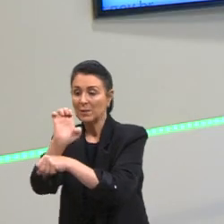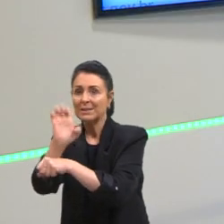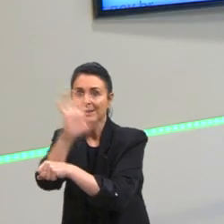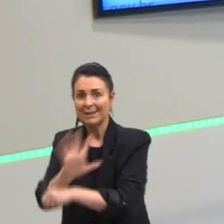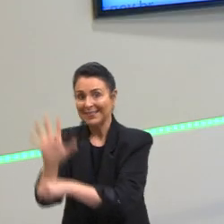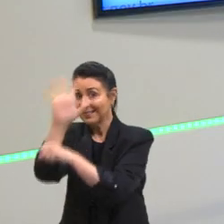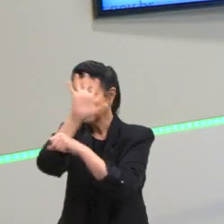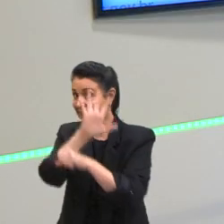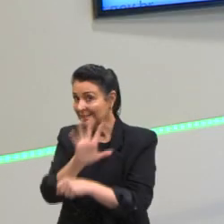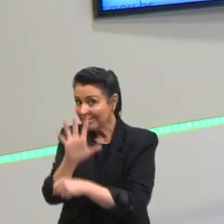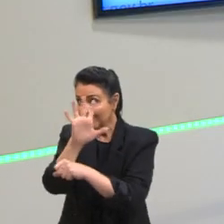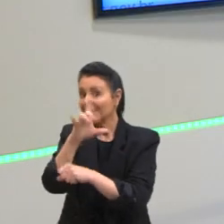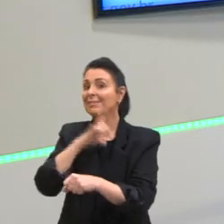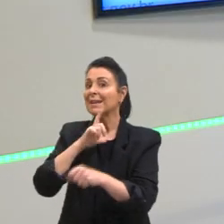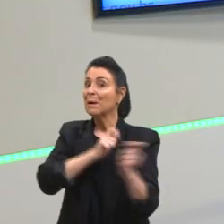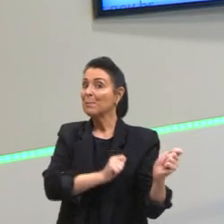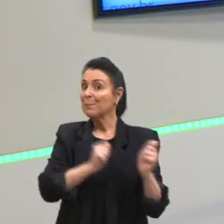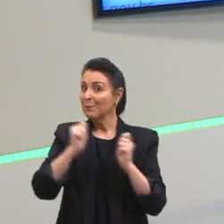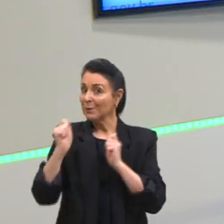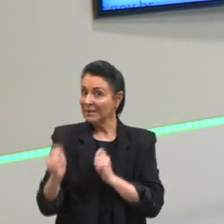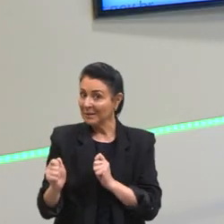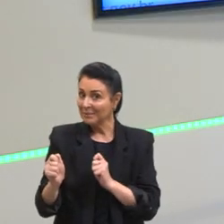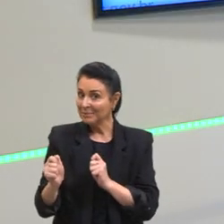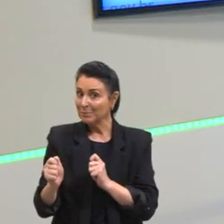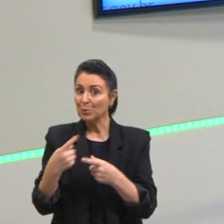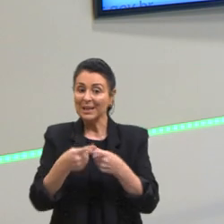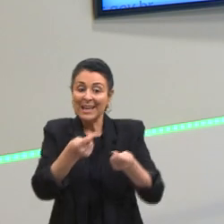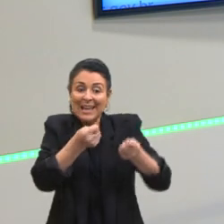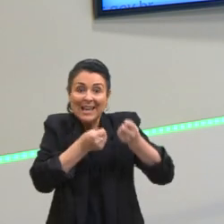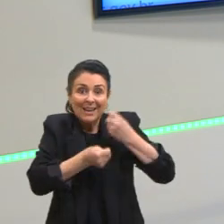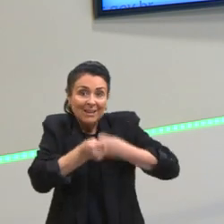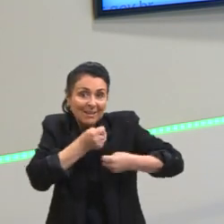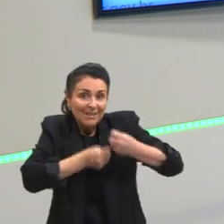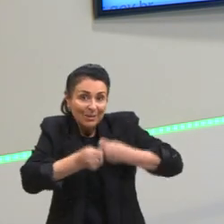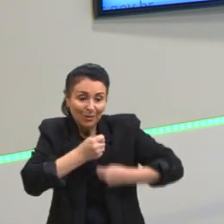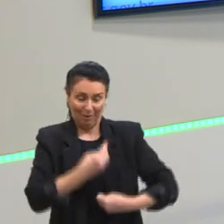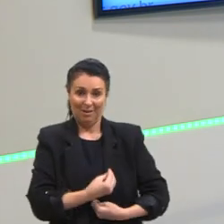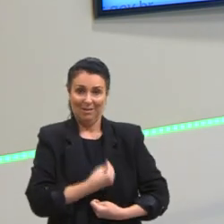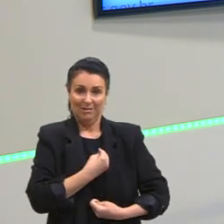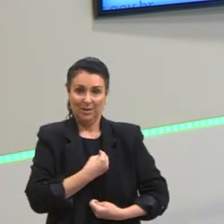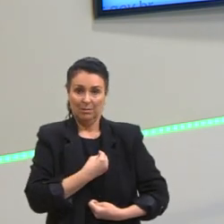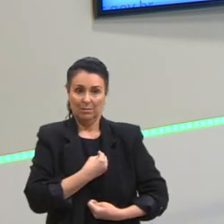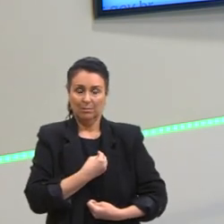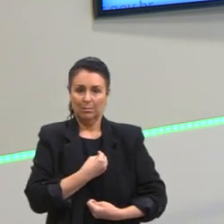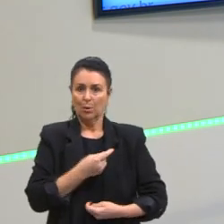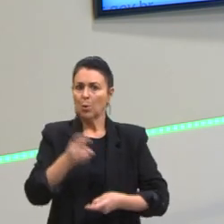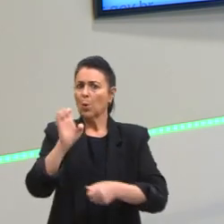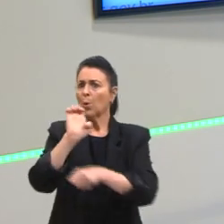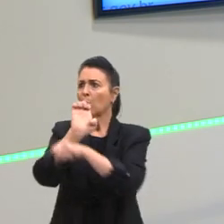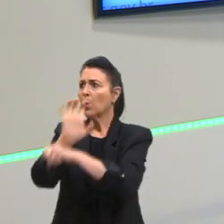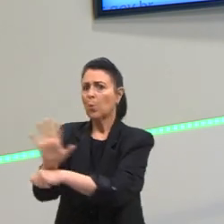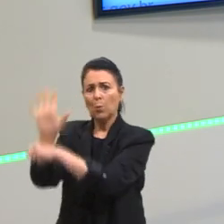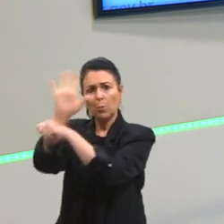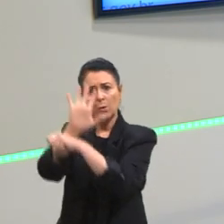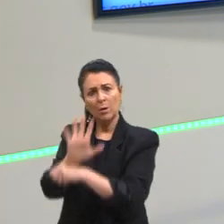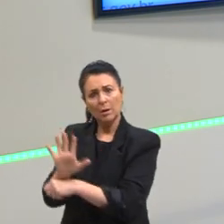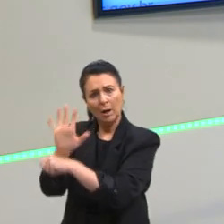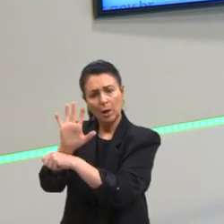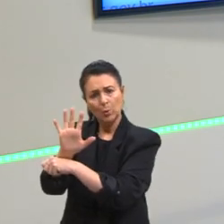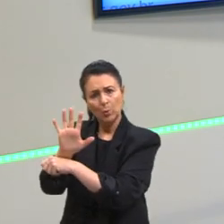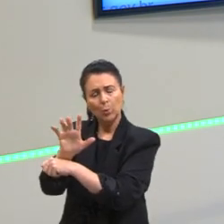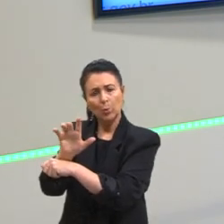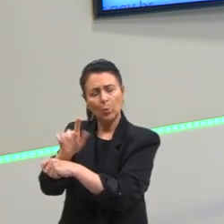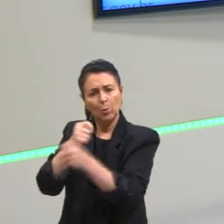Estado decide, controla a vida das pessoas, o Estado controla quem vai viver, quem vai morrer. Por exemplo, o